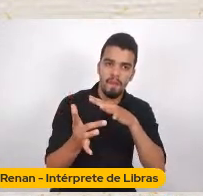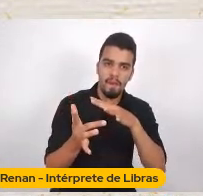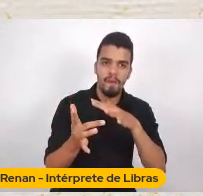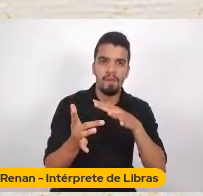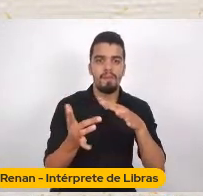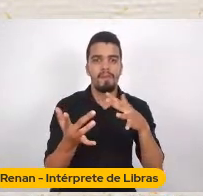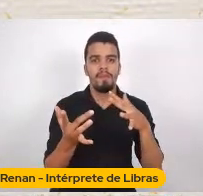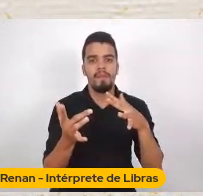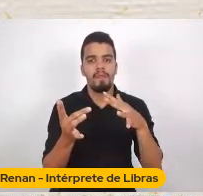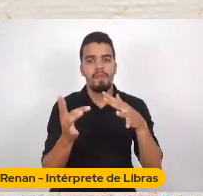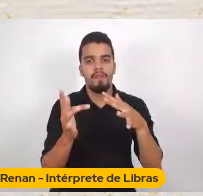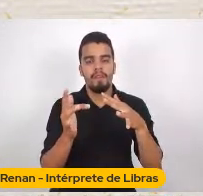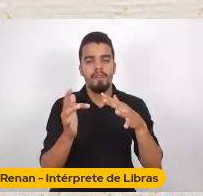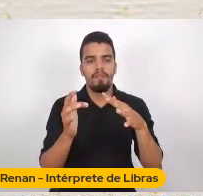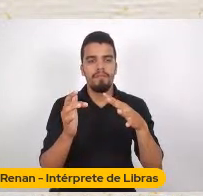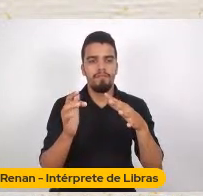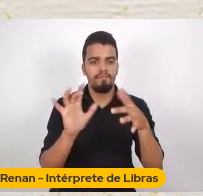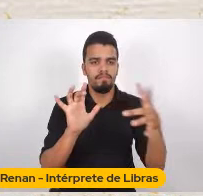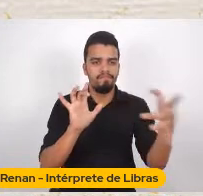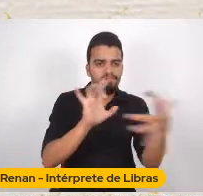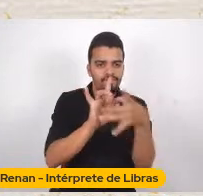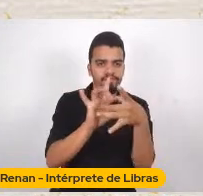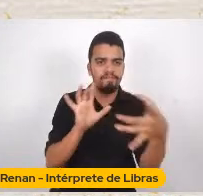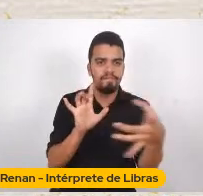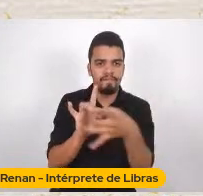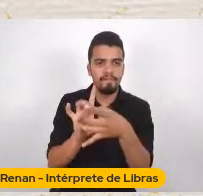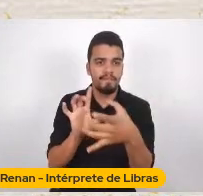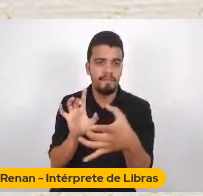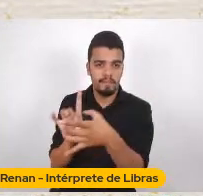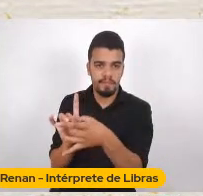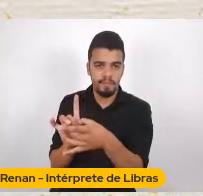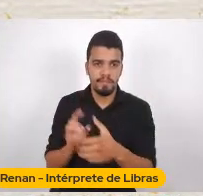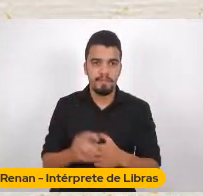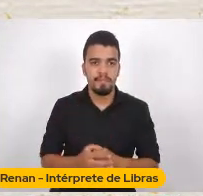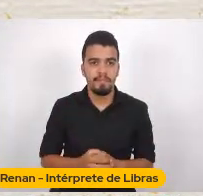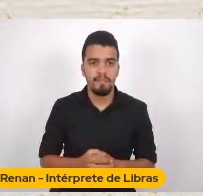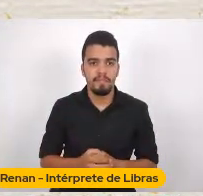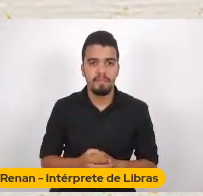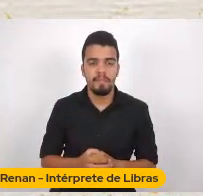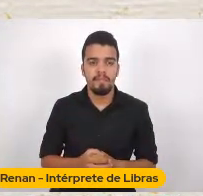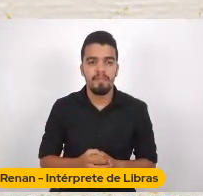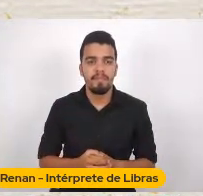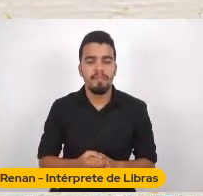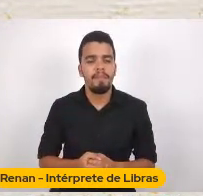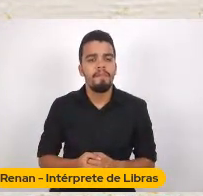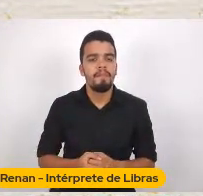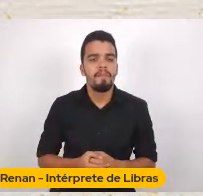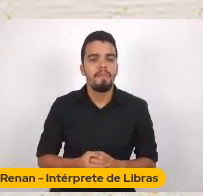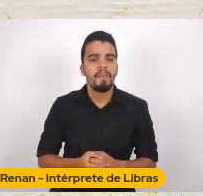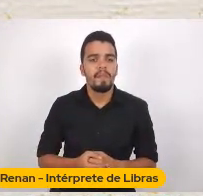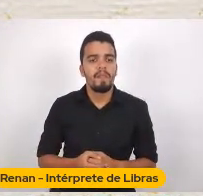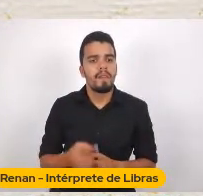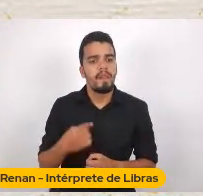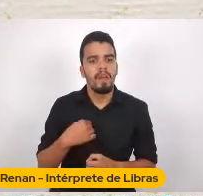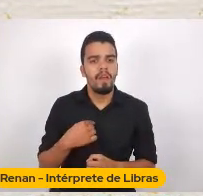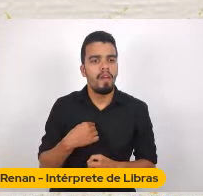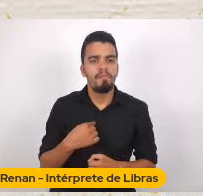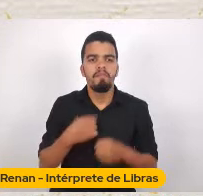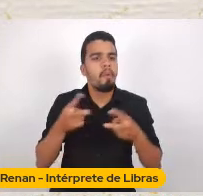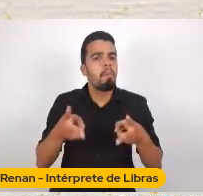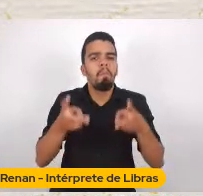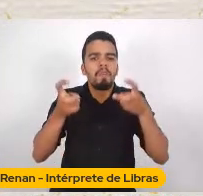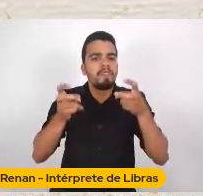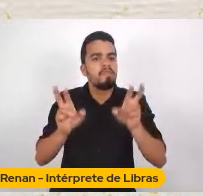Ser muito Claro Para vocês Eu não vejo Muita diferença Por exemplo Do